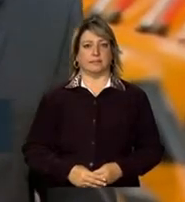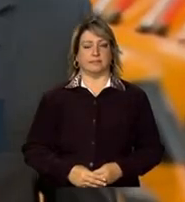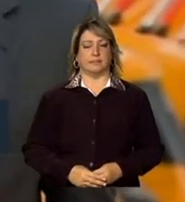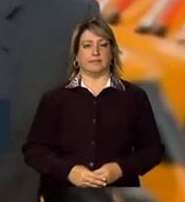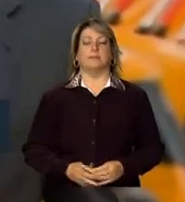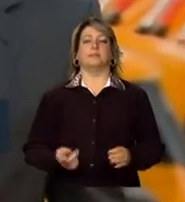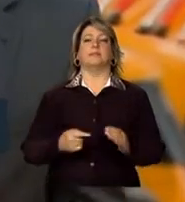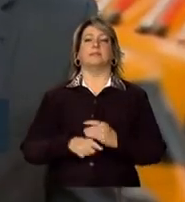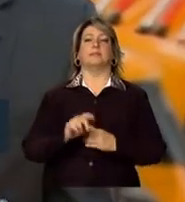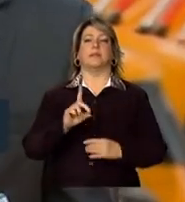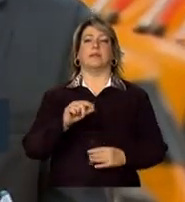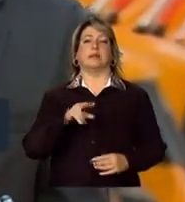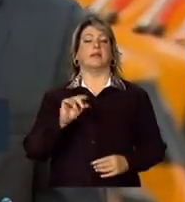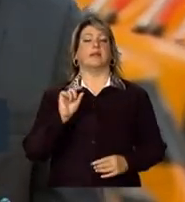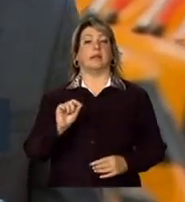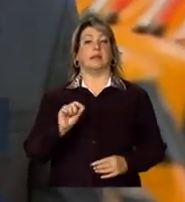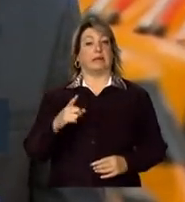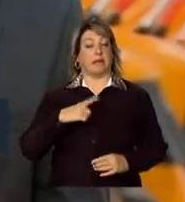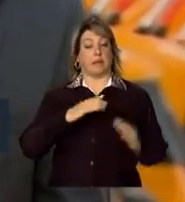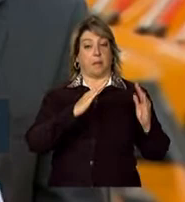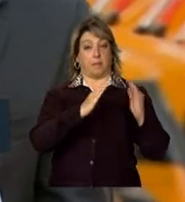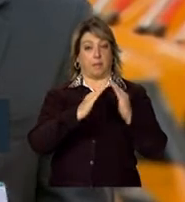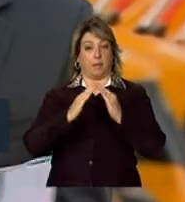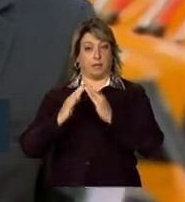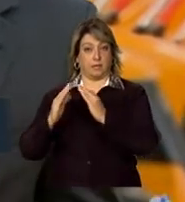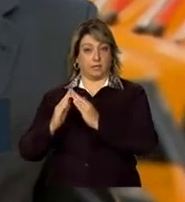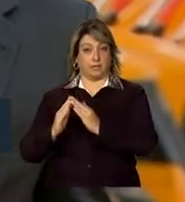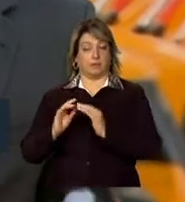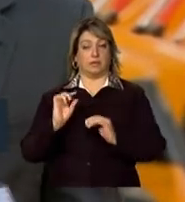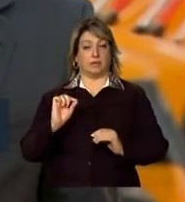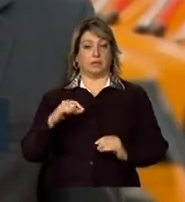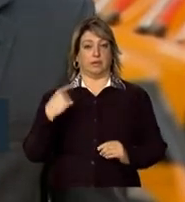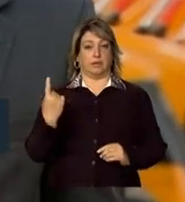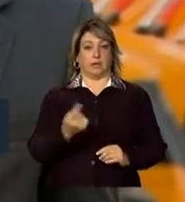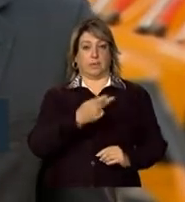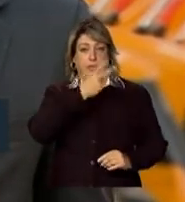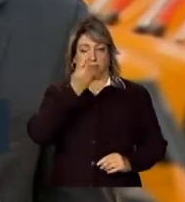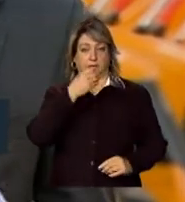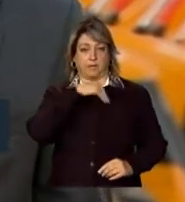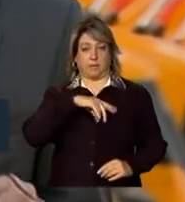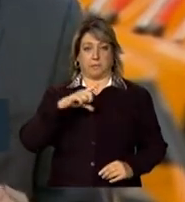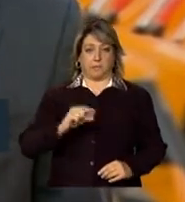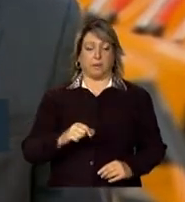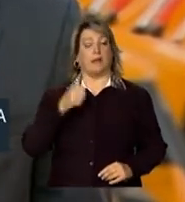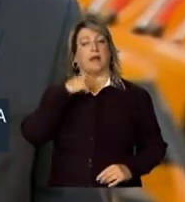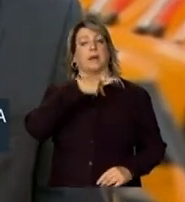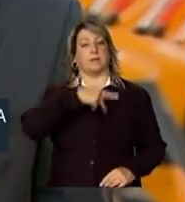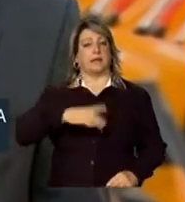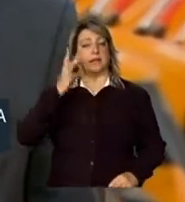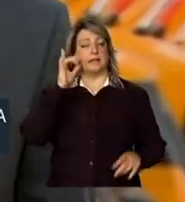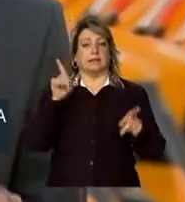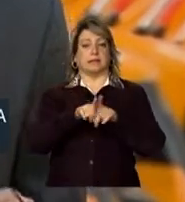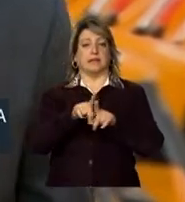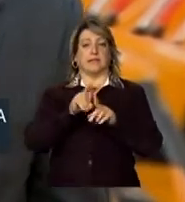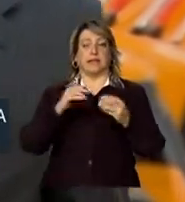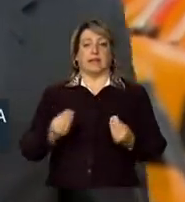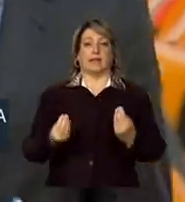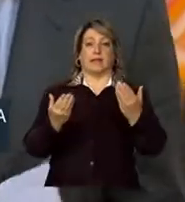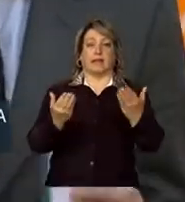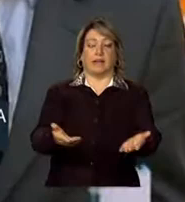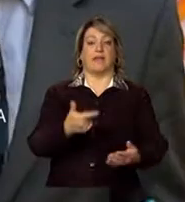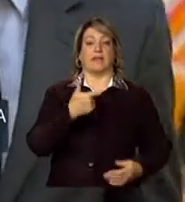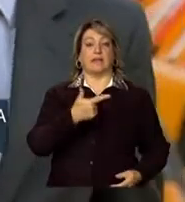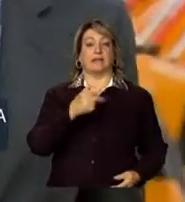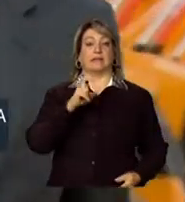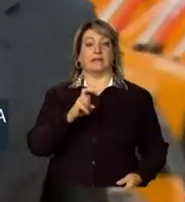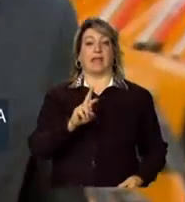Daniel, além das moradias para a população de baixa renda aqui de Teresina, a presidenta Dilma Rousseff vai entregar 25